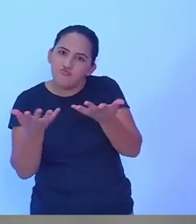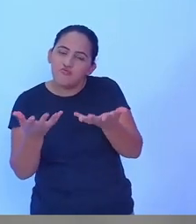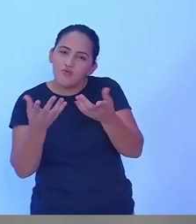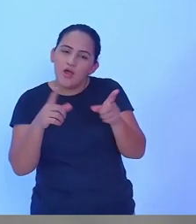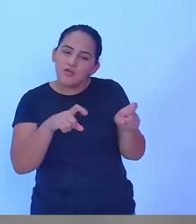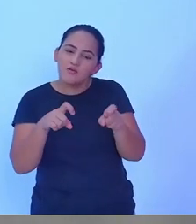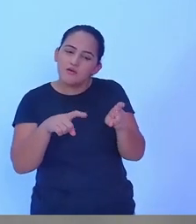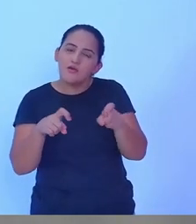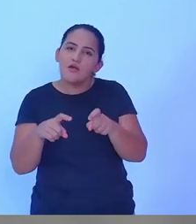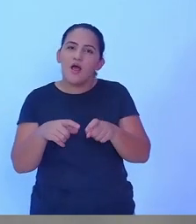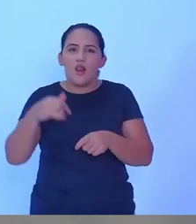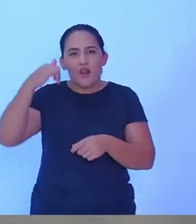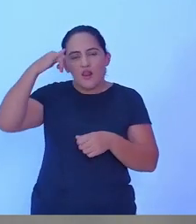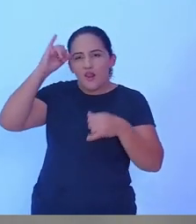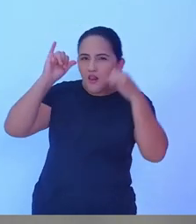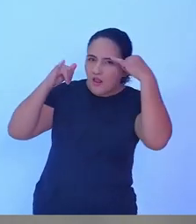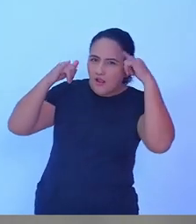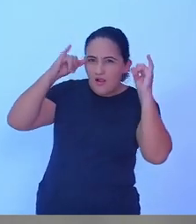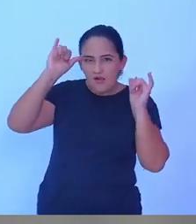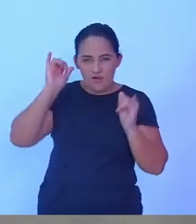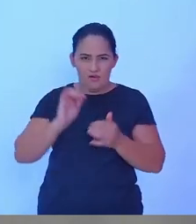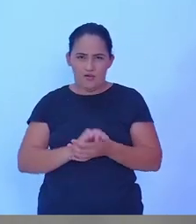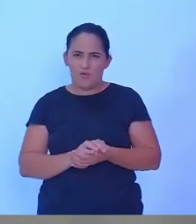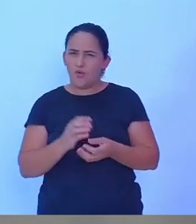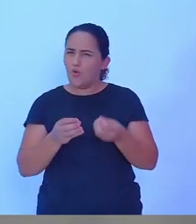O senhor tem